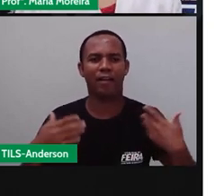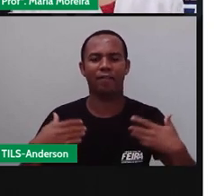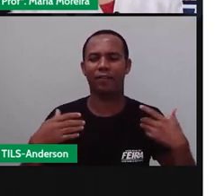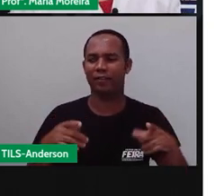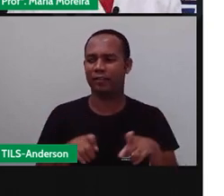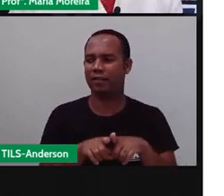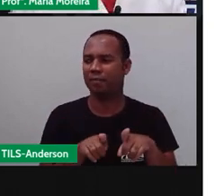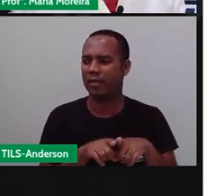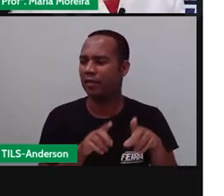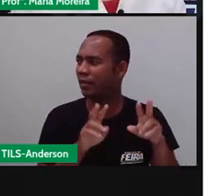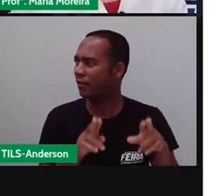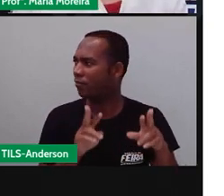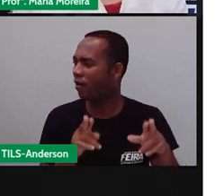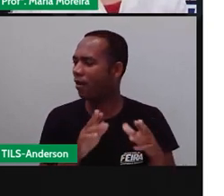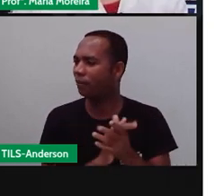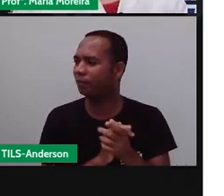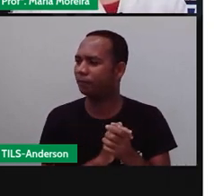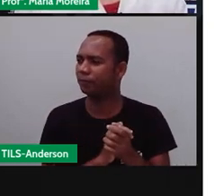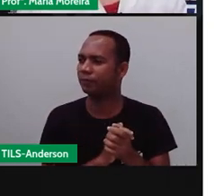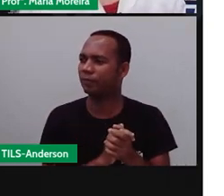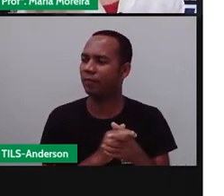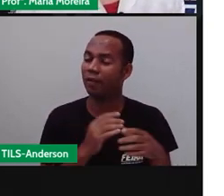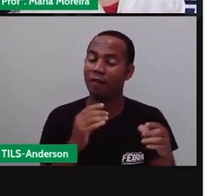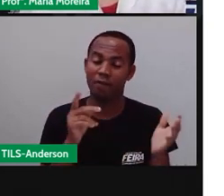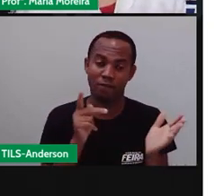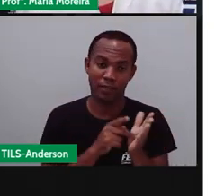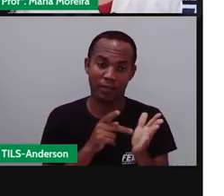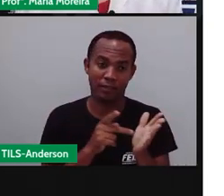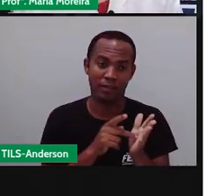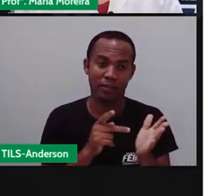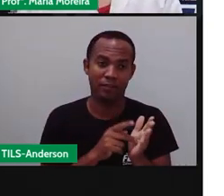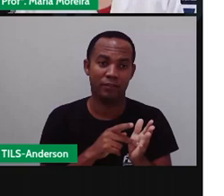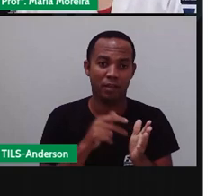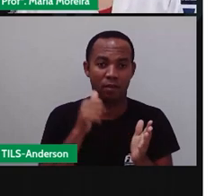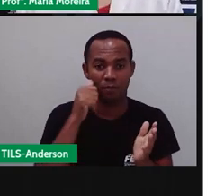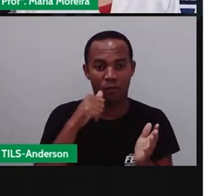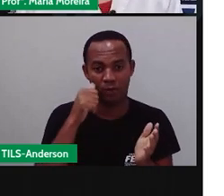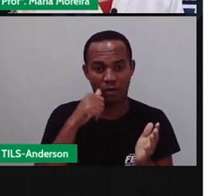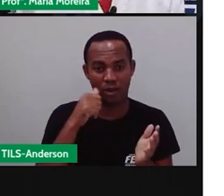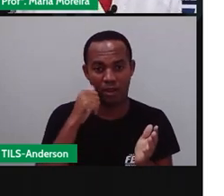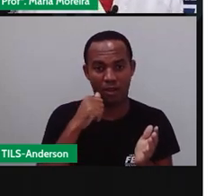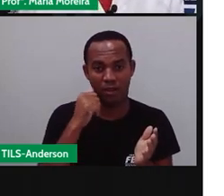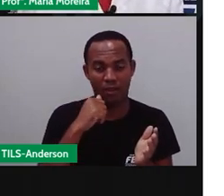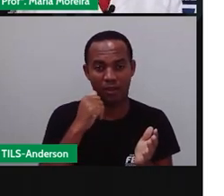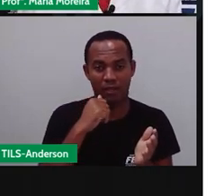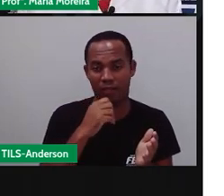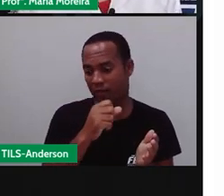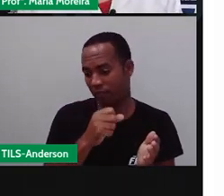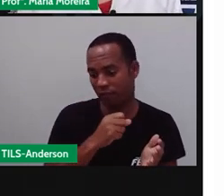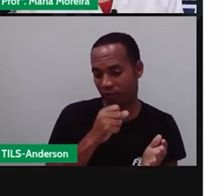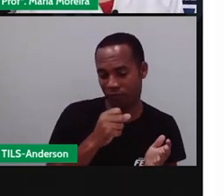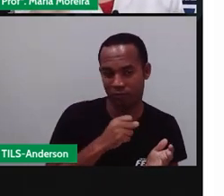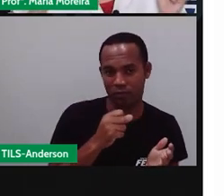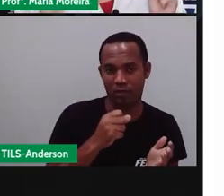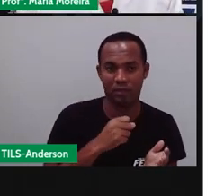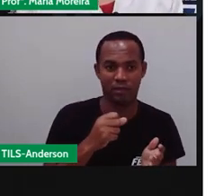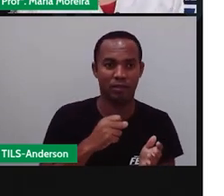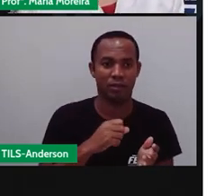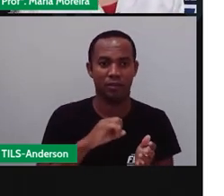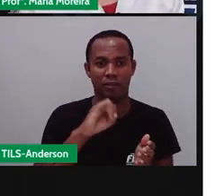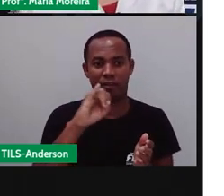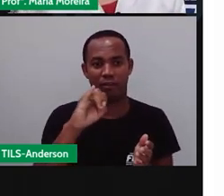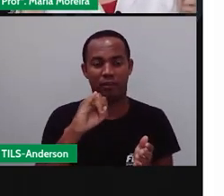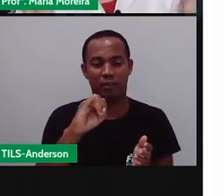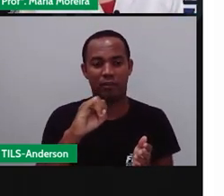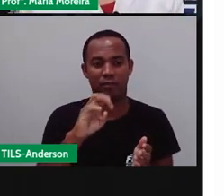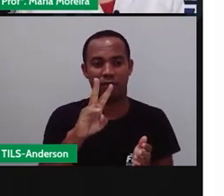para igual. Quem fez isso, na verdade, foi a Ivete Sangalo. Que um dos carnavais, ela se pintou de palhaço aí e saiu no